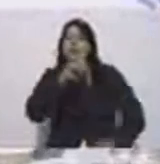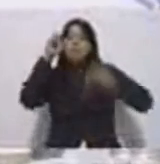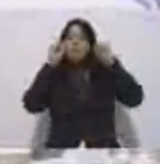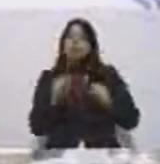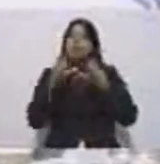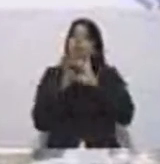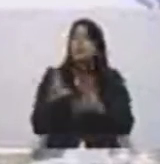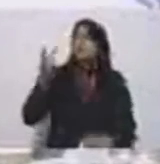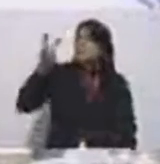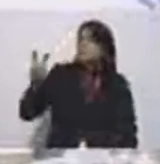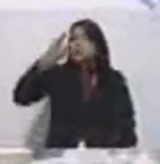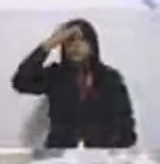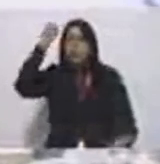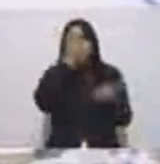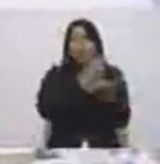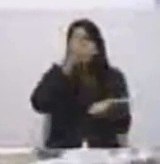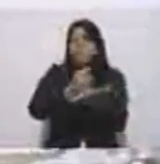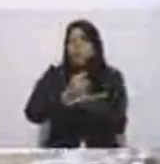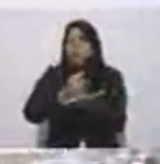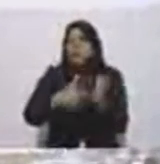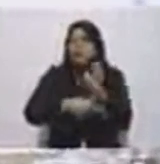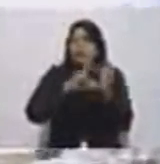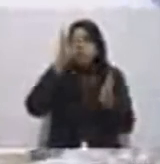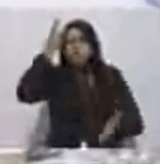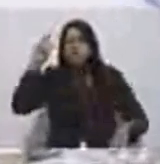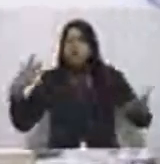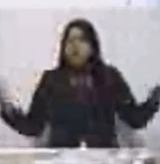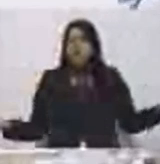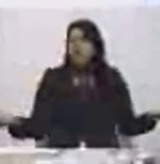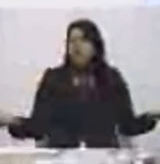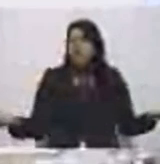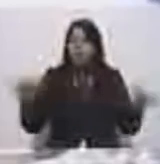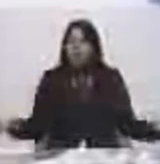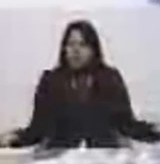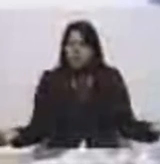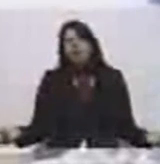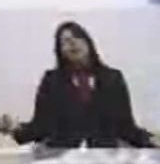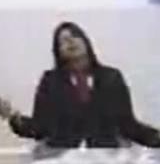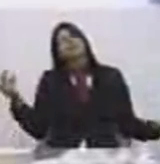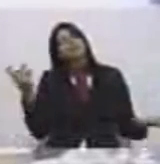cinco funcionários sejam contratados em véspera da eleição para tirar capim de sargita em cada quarteirão.